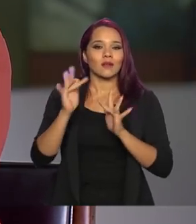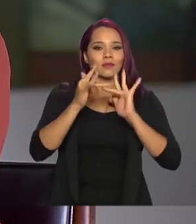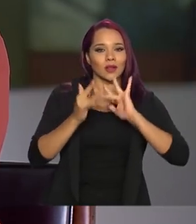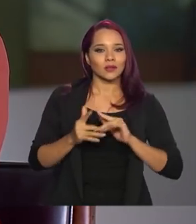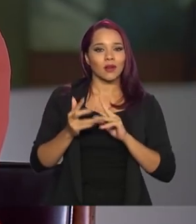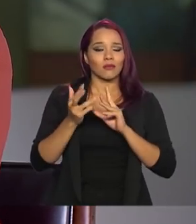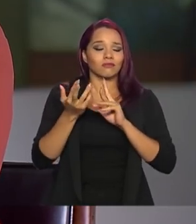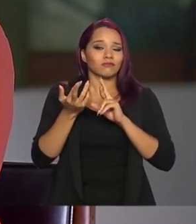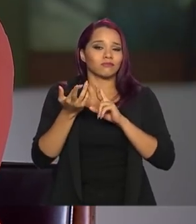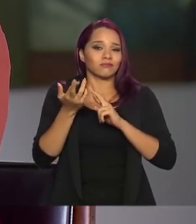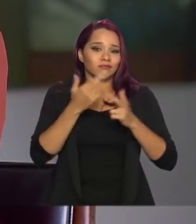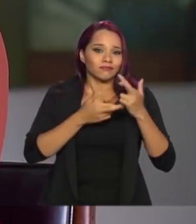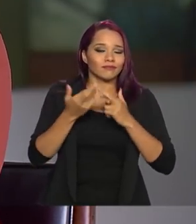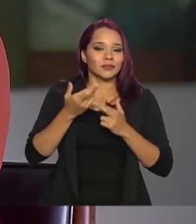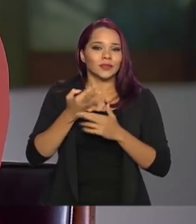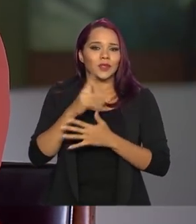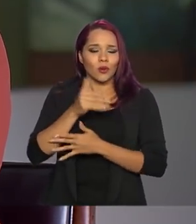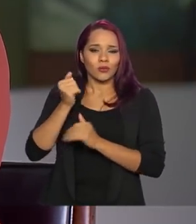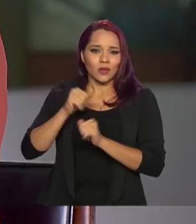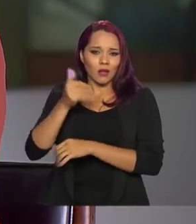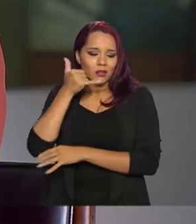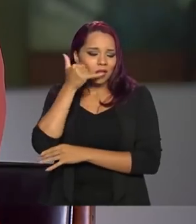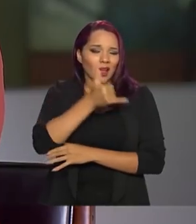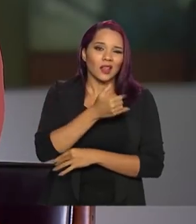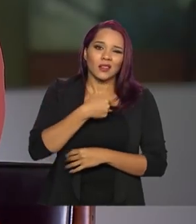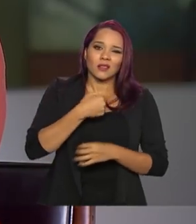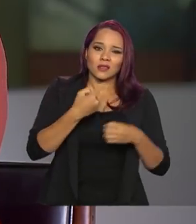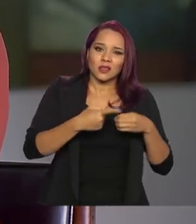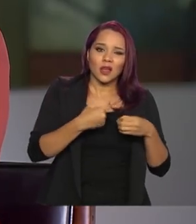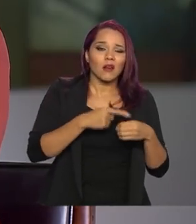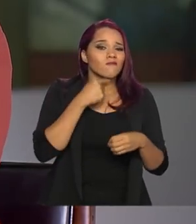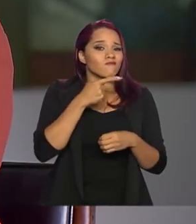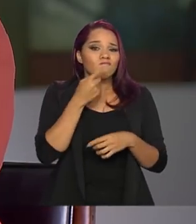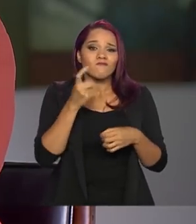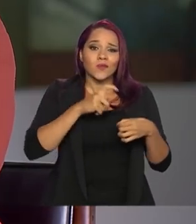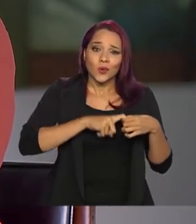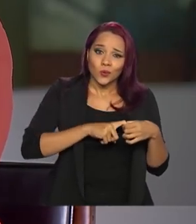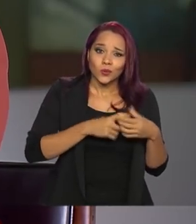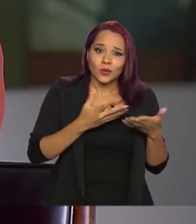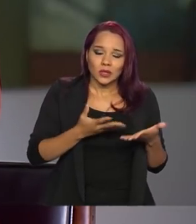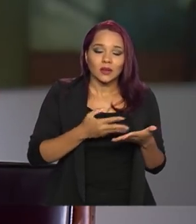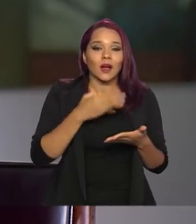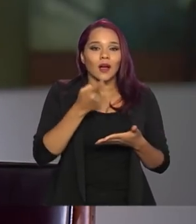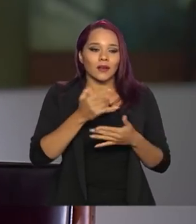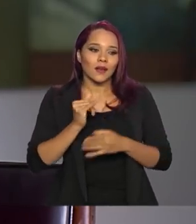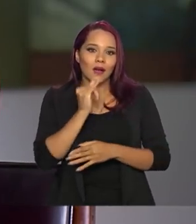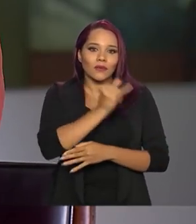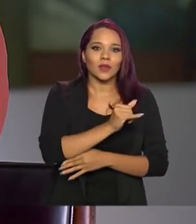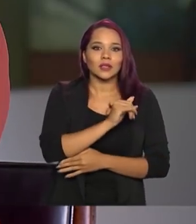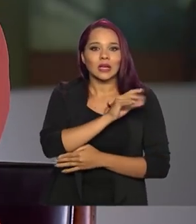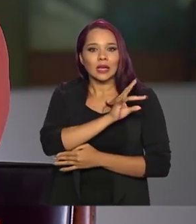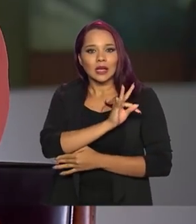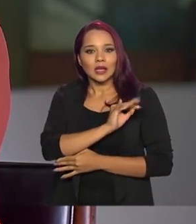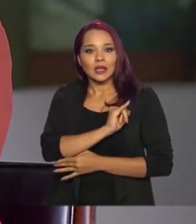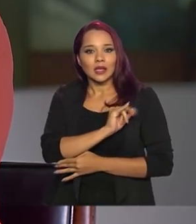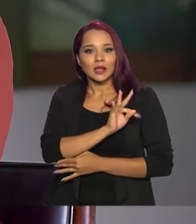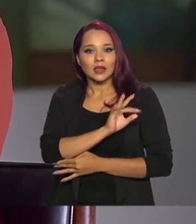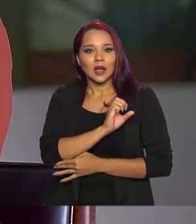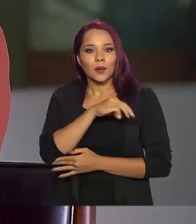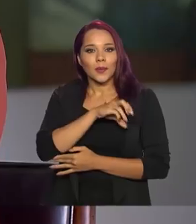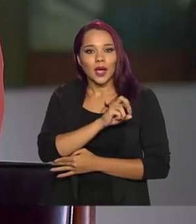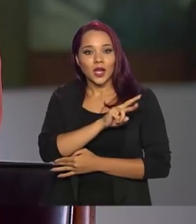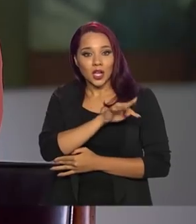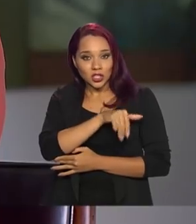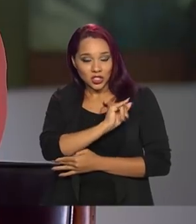em contato conosco dizendo, estou em tal cidade, não consigo voltar e aí a gente passa para Itamaraty. Aquelas pessoas